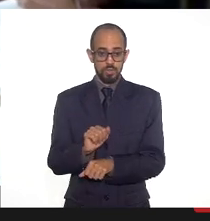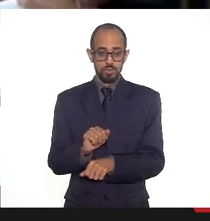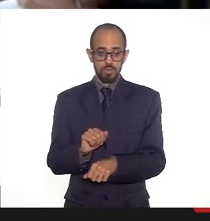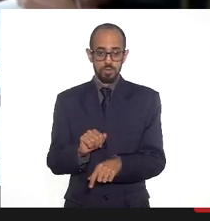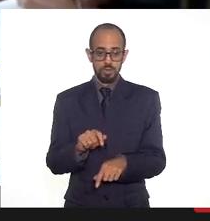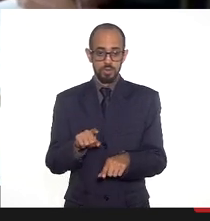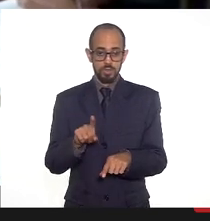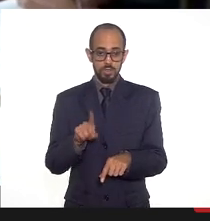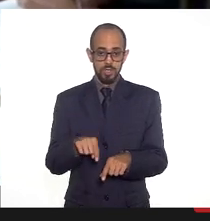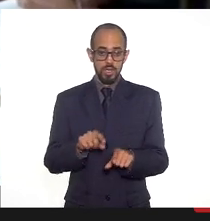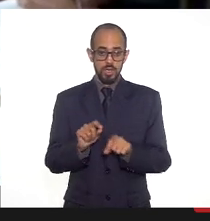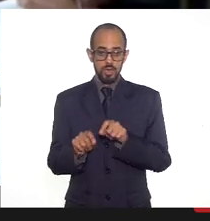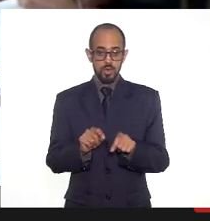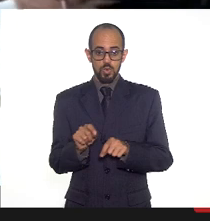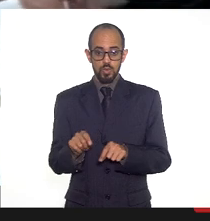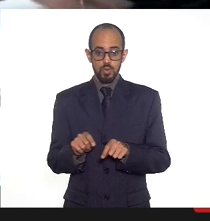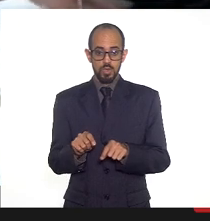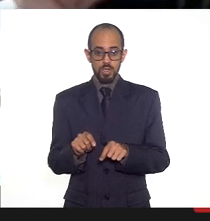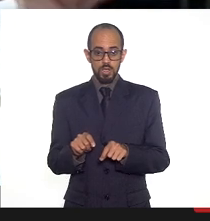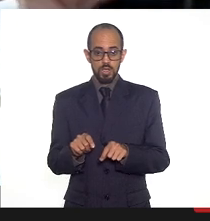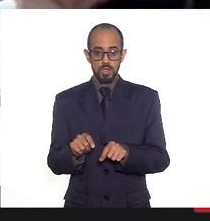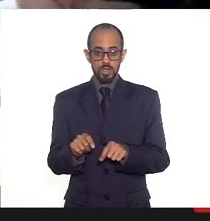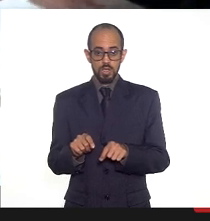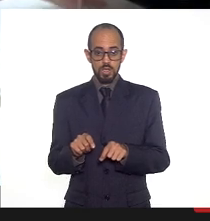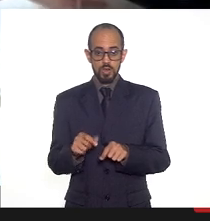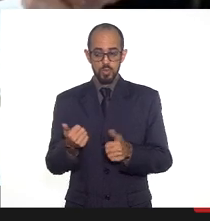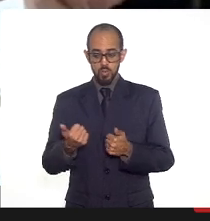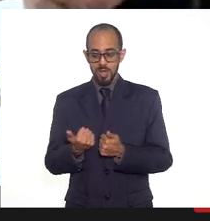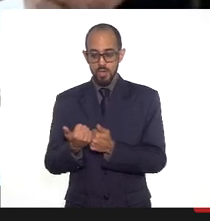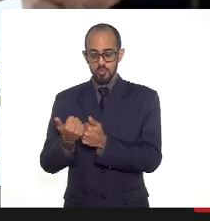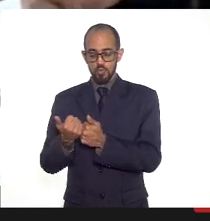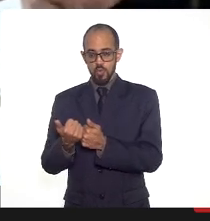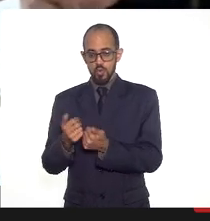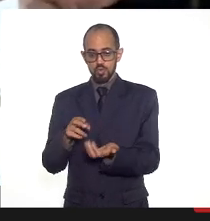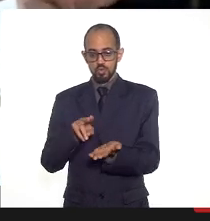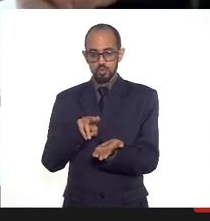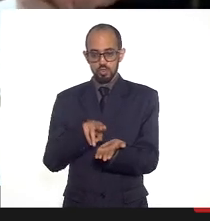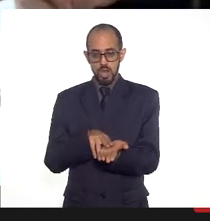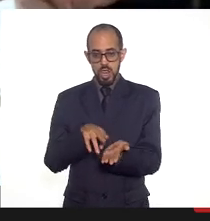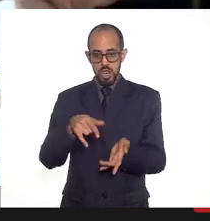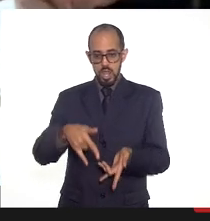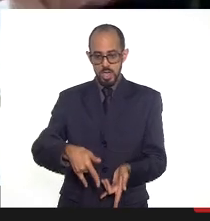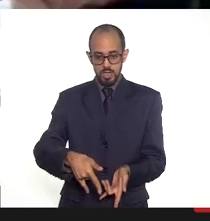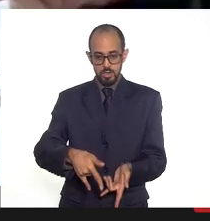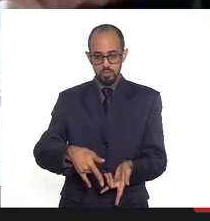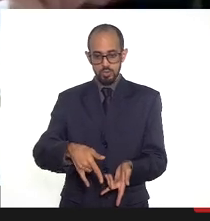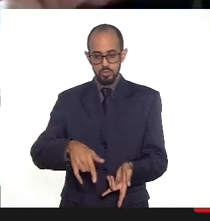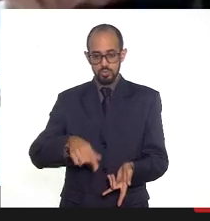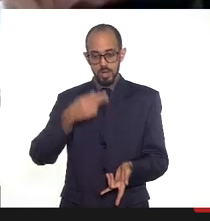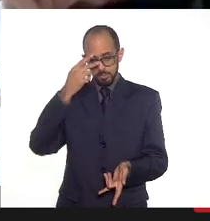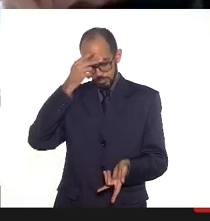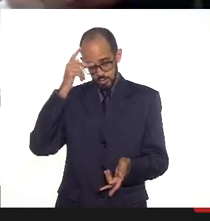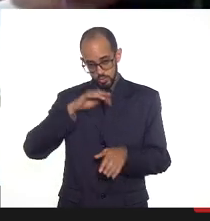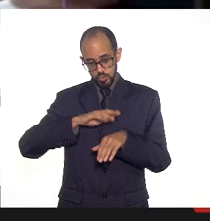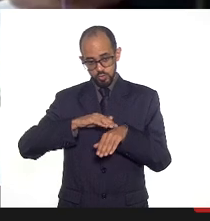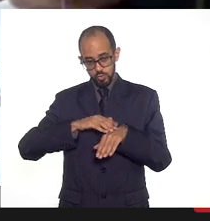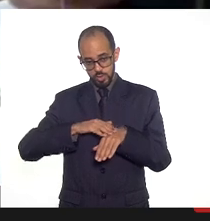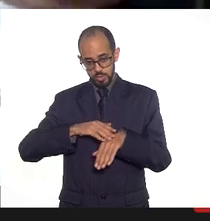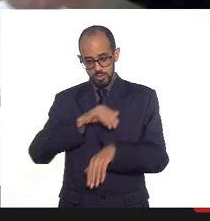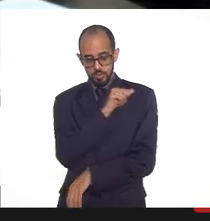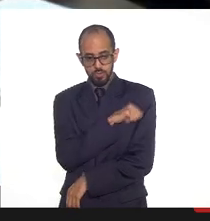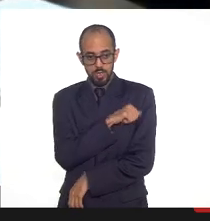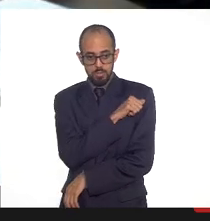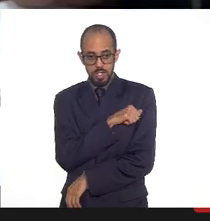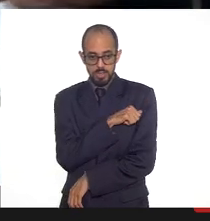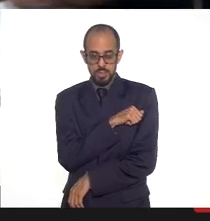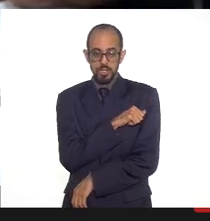que é uma reforça da necessidade de leitos de tuberculose no estado, tuberculose multiresistente, enfermaria, leite infantil,